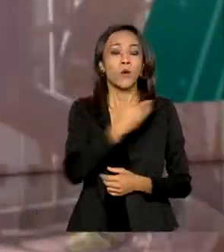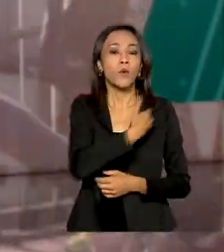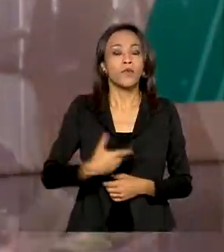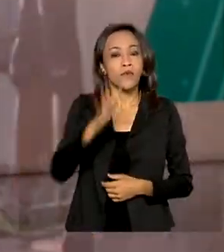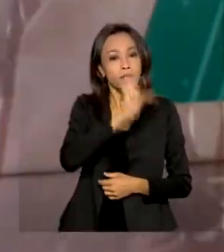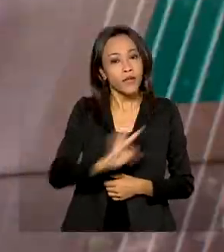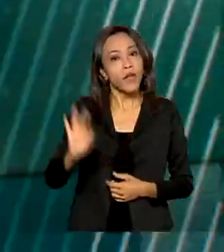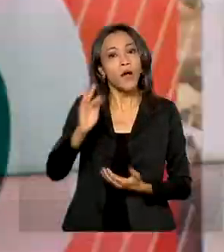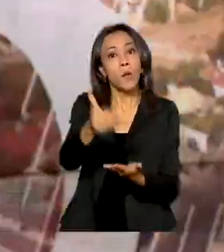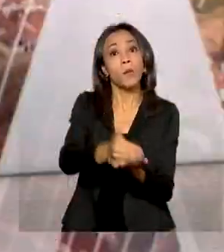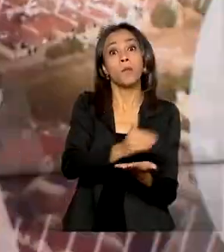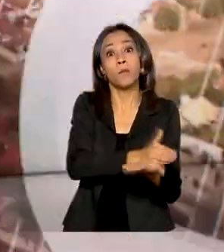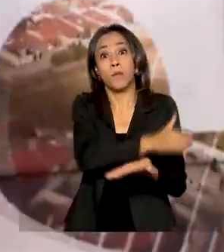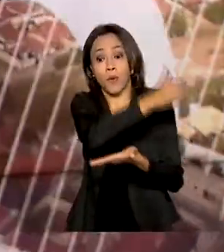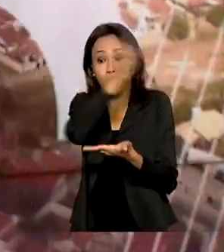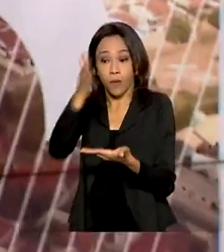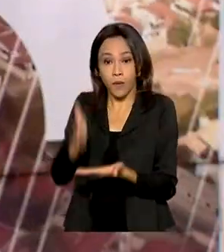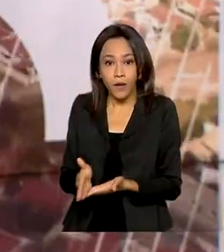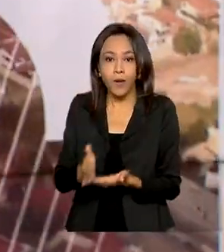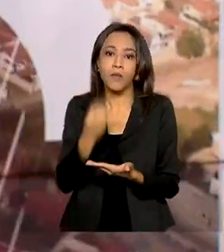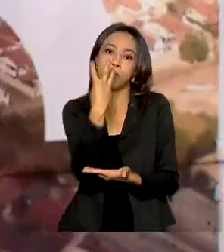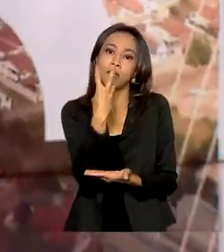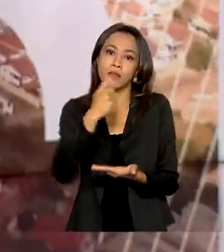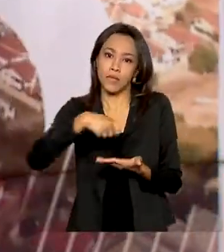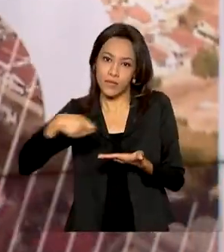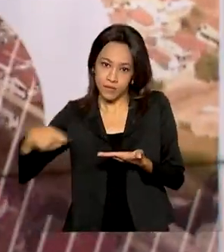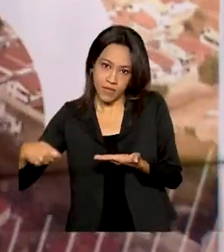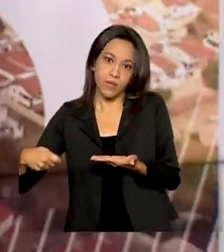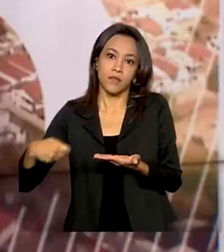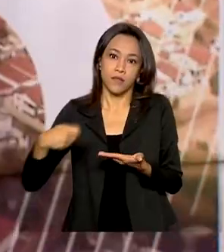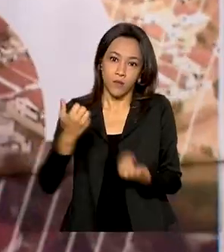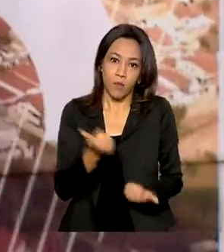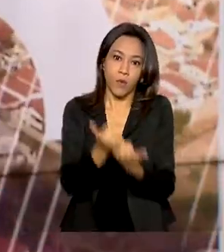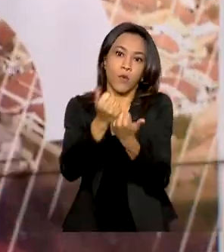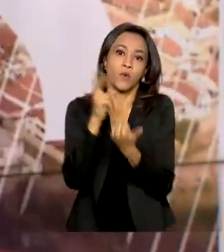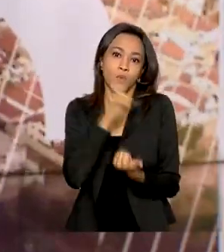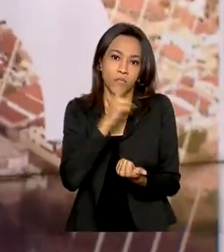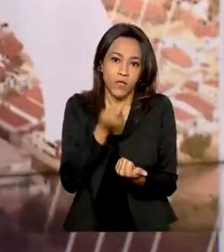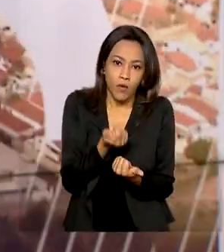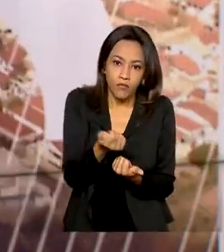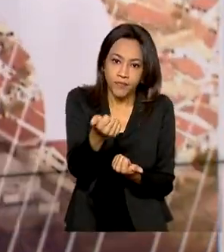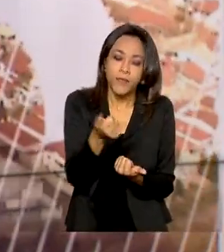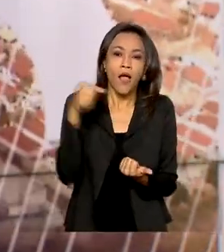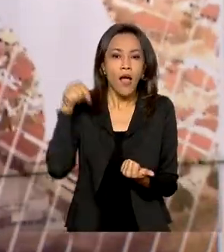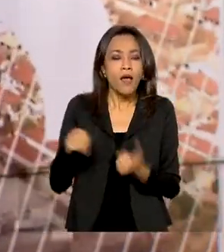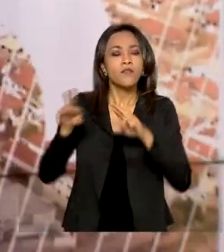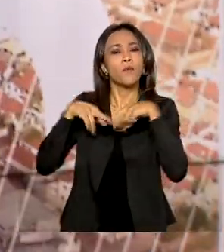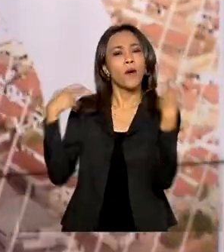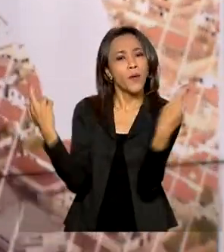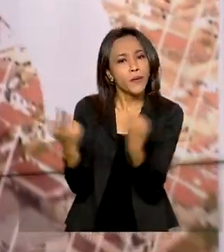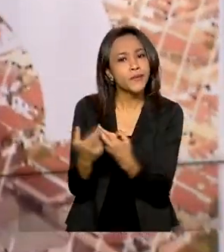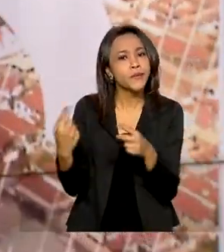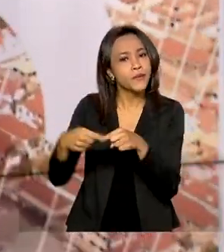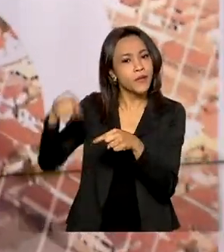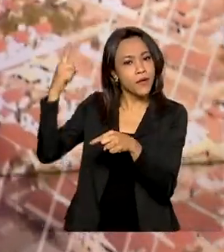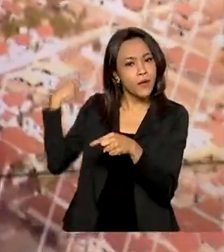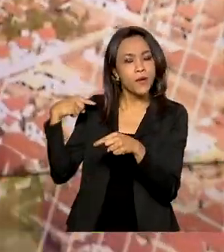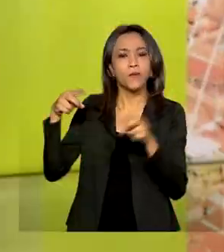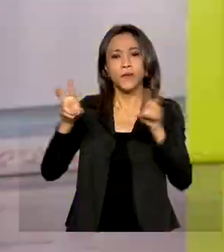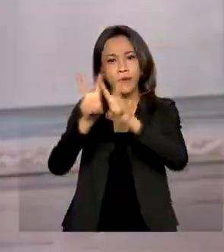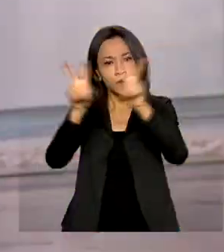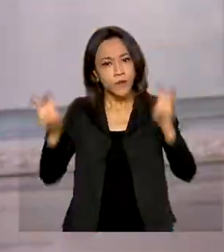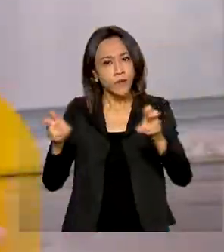auxílio emergencial de 2021 por três meses. A afirmação de Paulo Guedes foi durante reunião da frente parlamentar do setor de